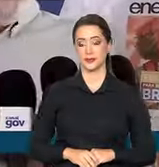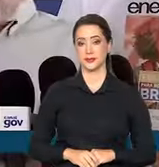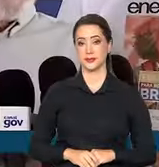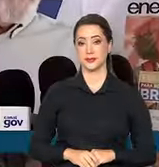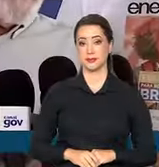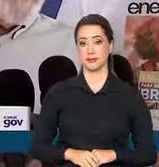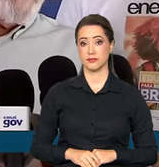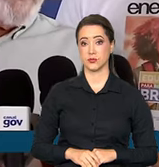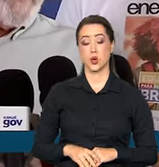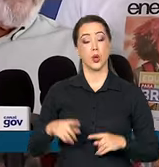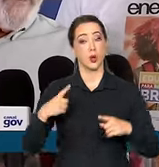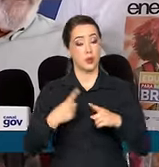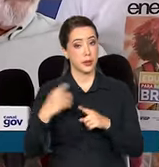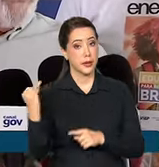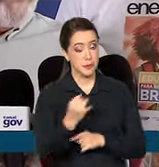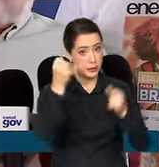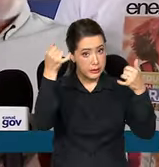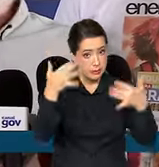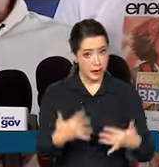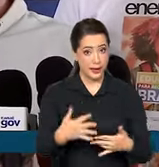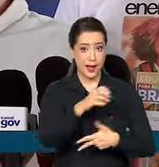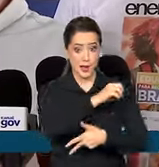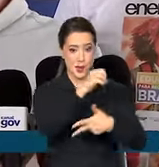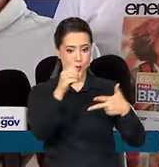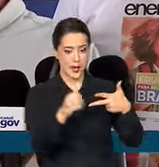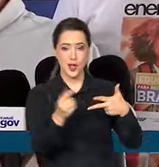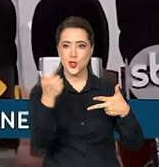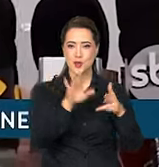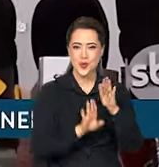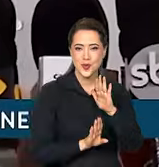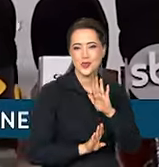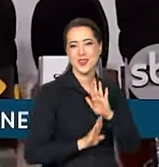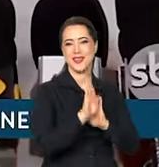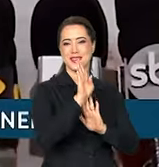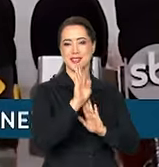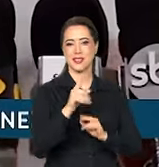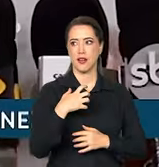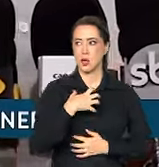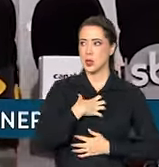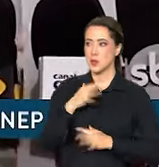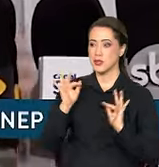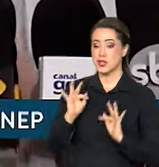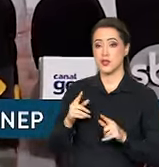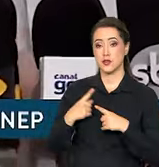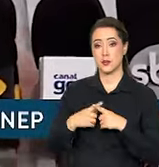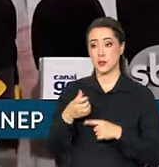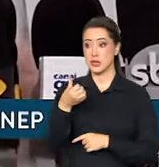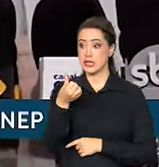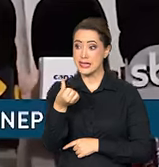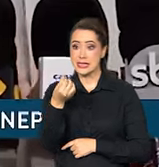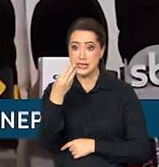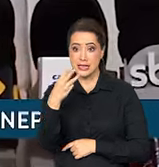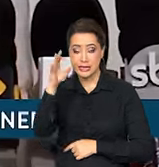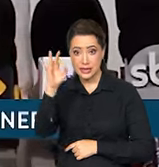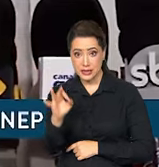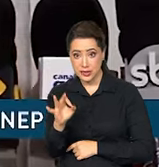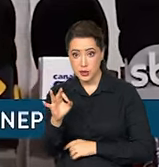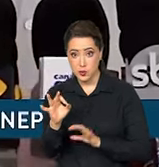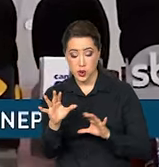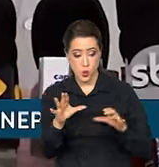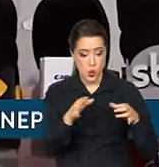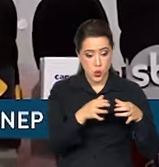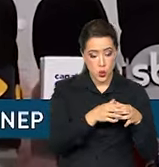O que é importante salientar é que o Enem voltou a crescer. Eu estou muito feliz porque 63%